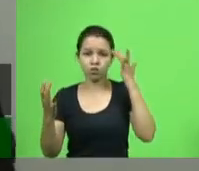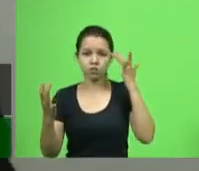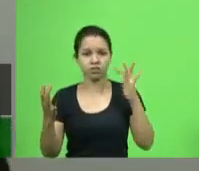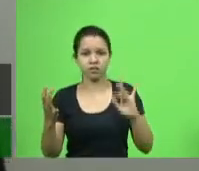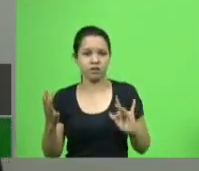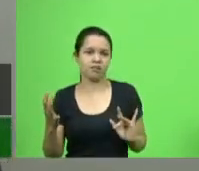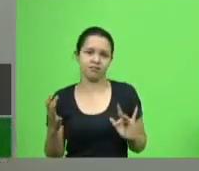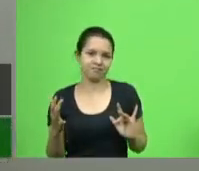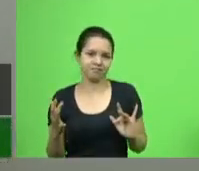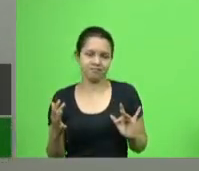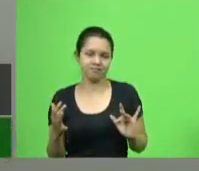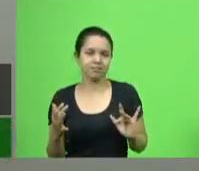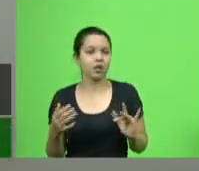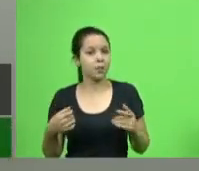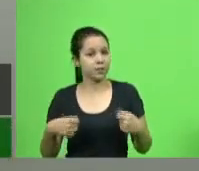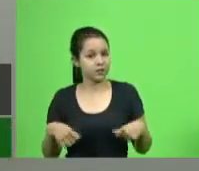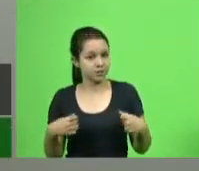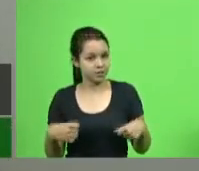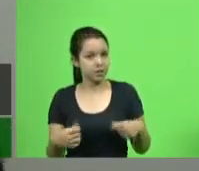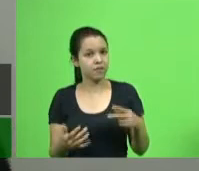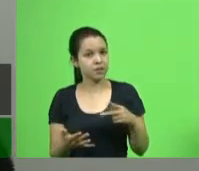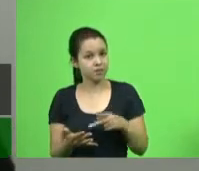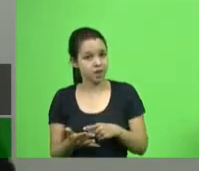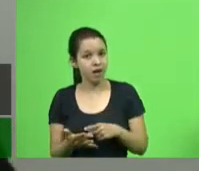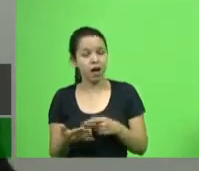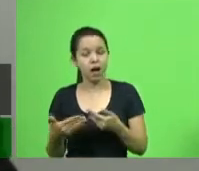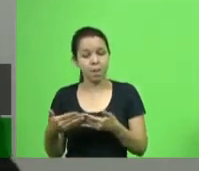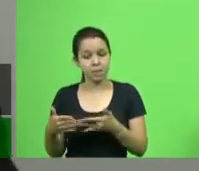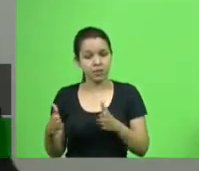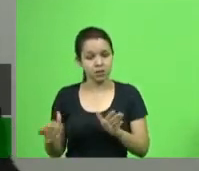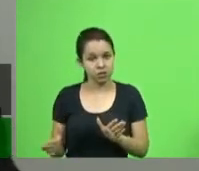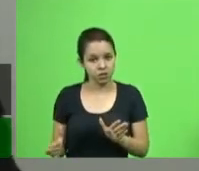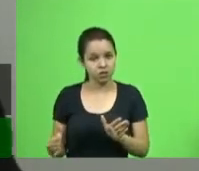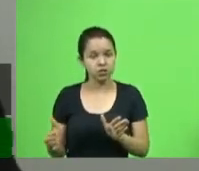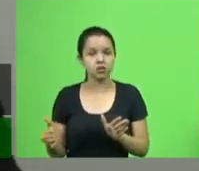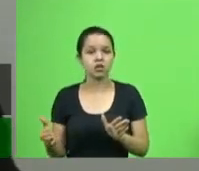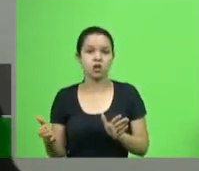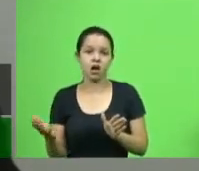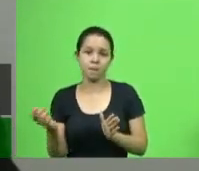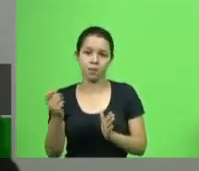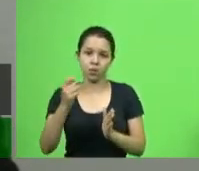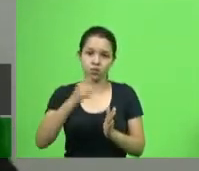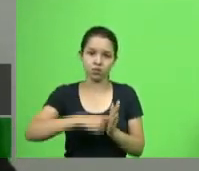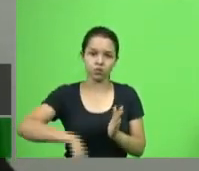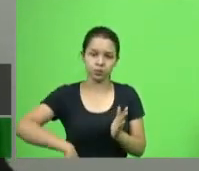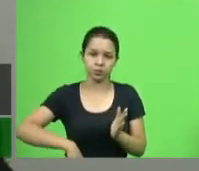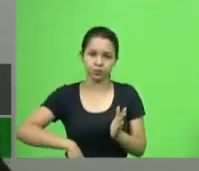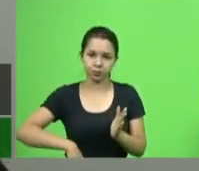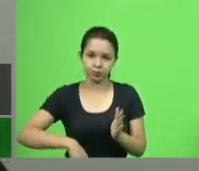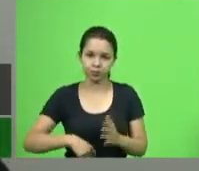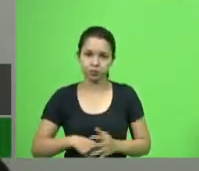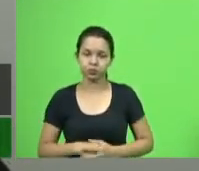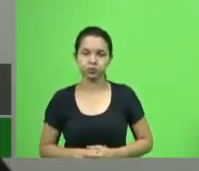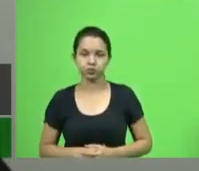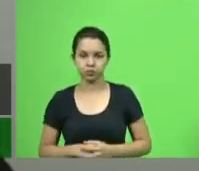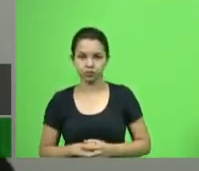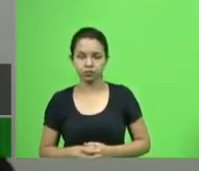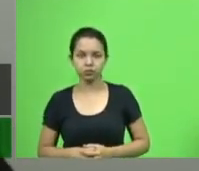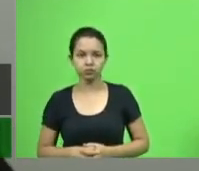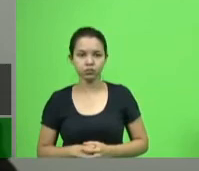fato, aconteça a abertura, chame processo de...